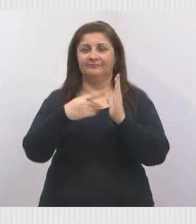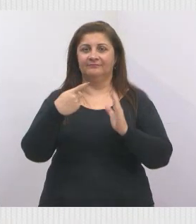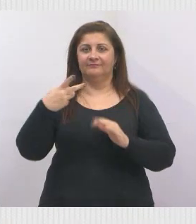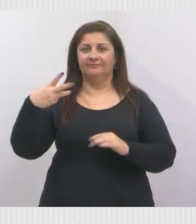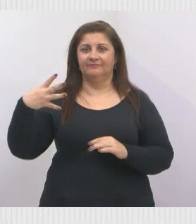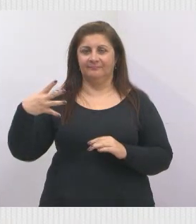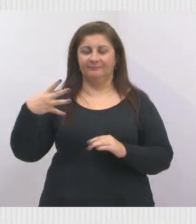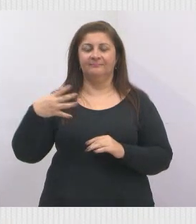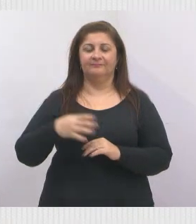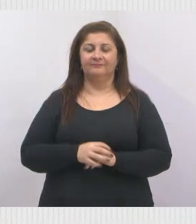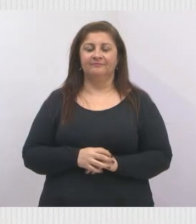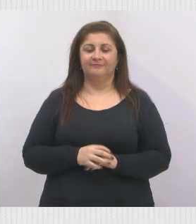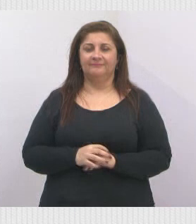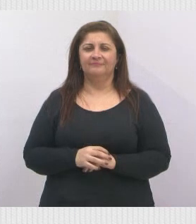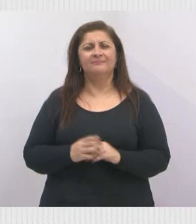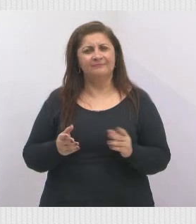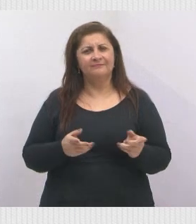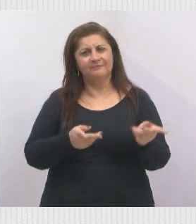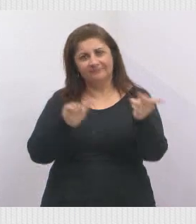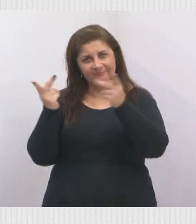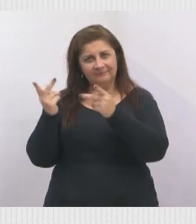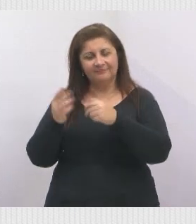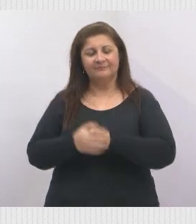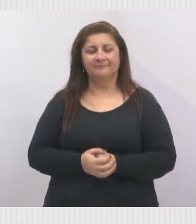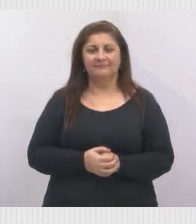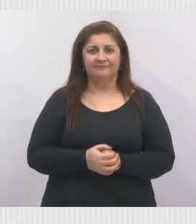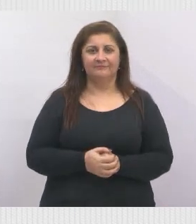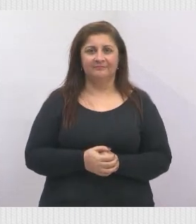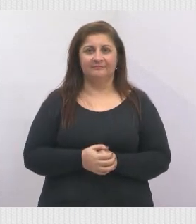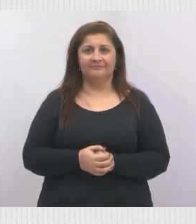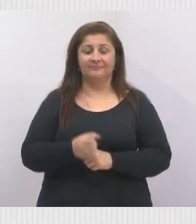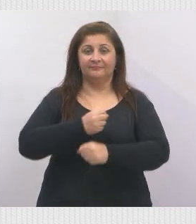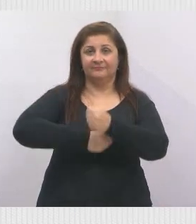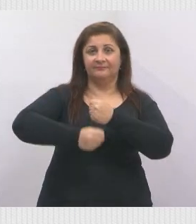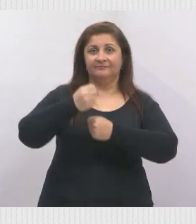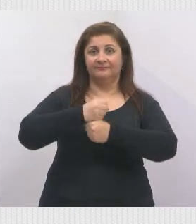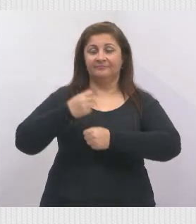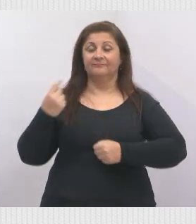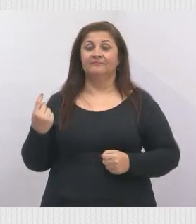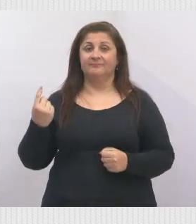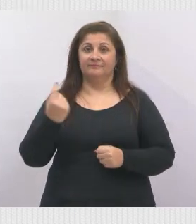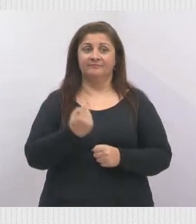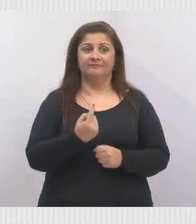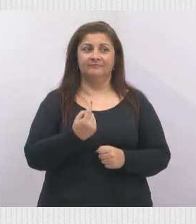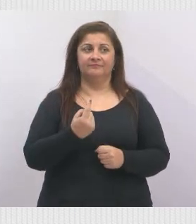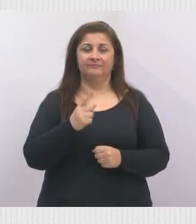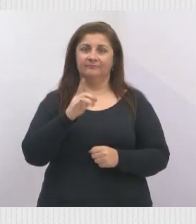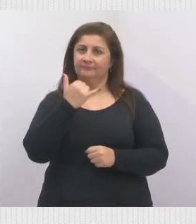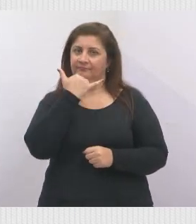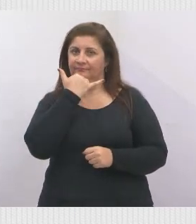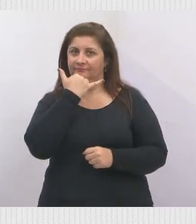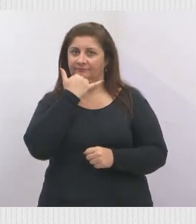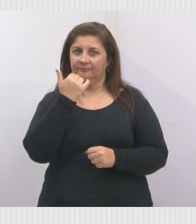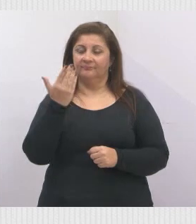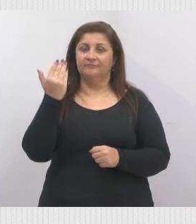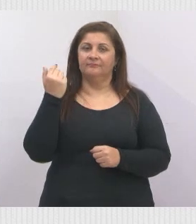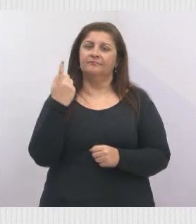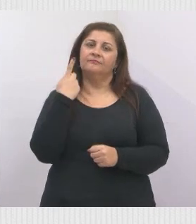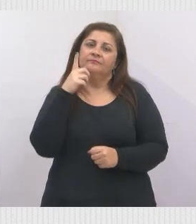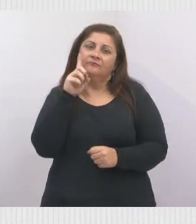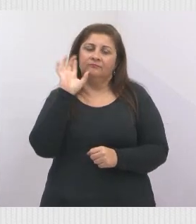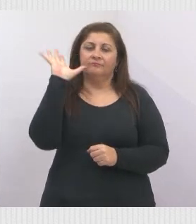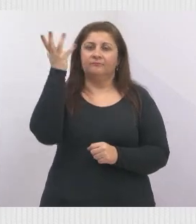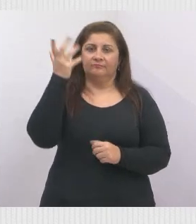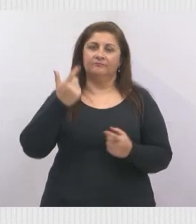horas. Pessoal, vai lá prestigiar. O ano passado, nós vieram para cá. O ano passado, perdão. Na última que